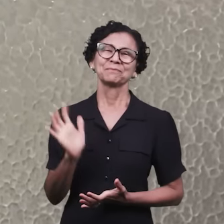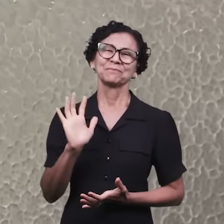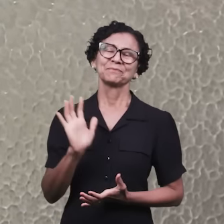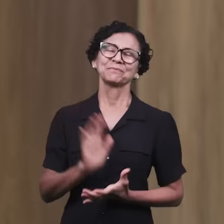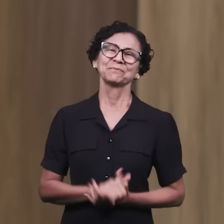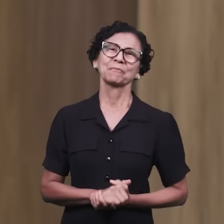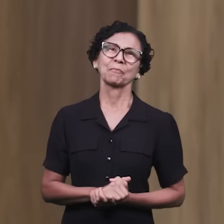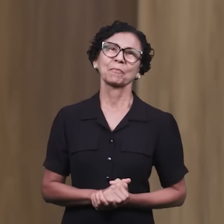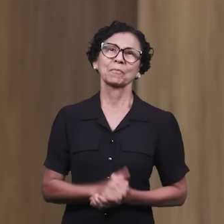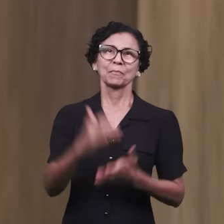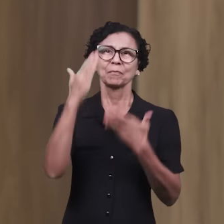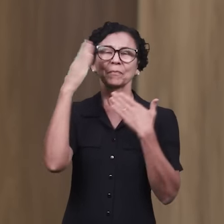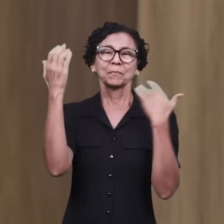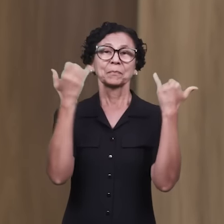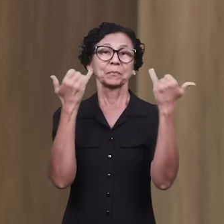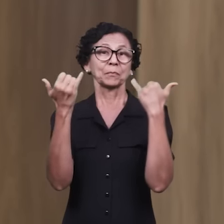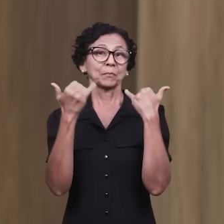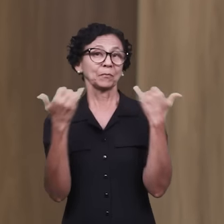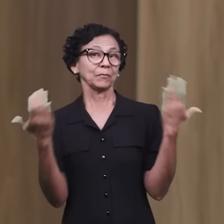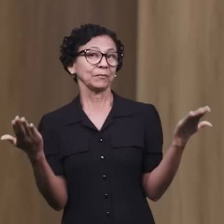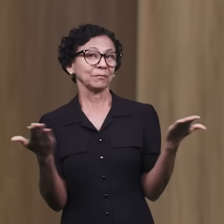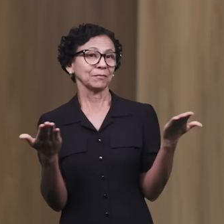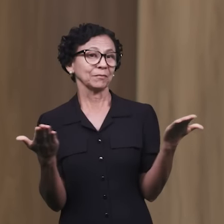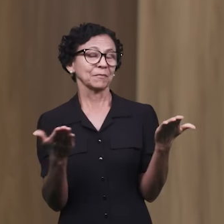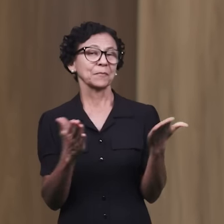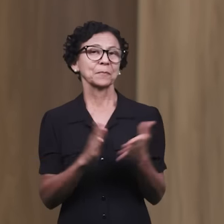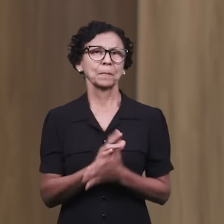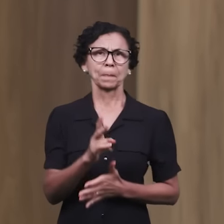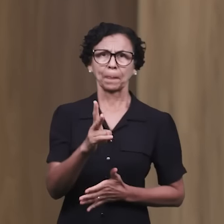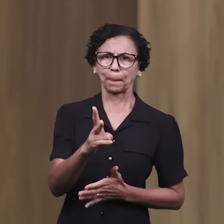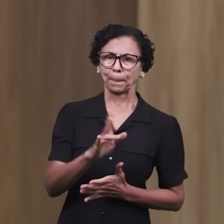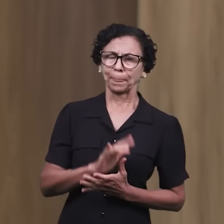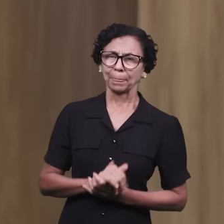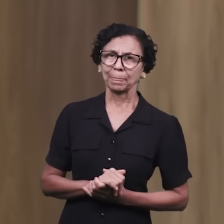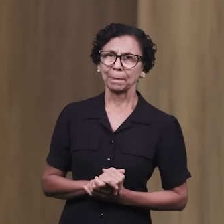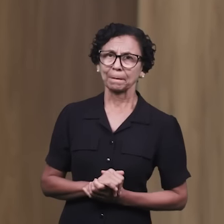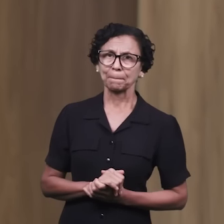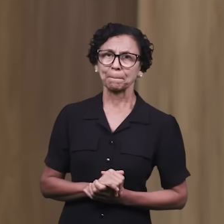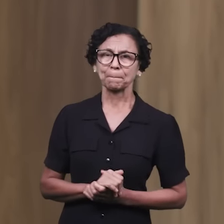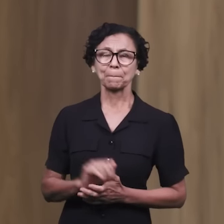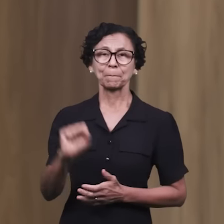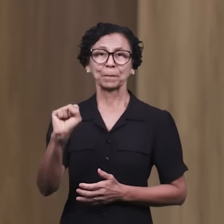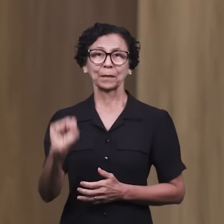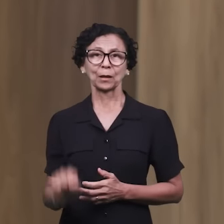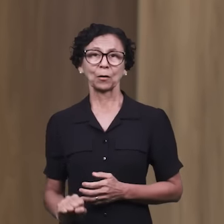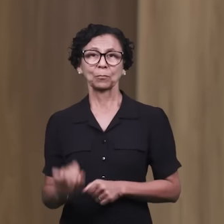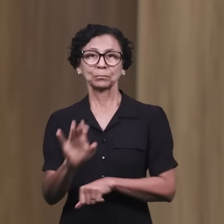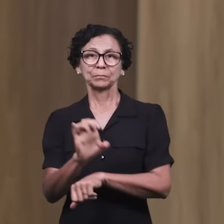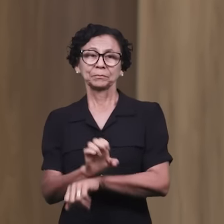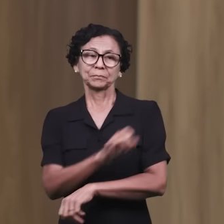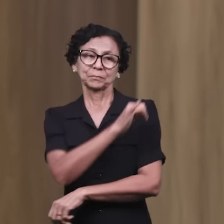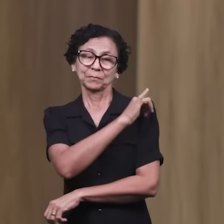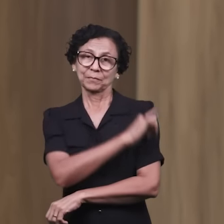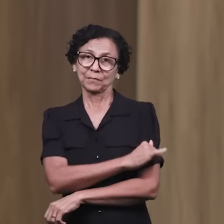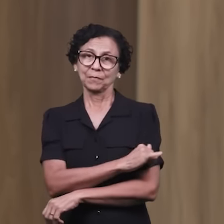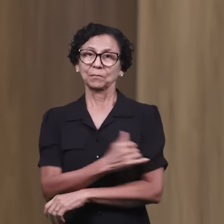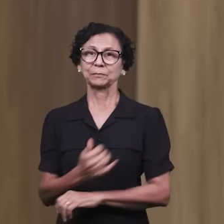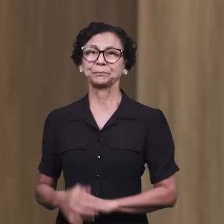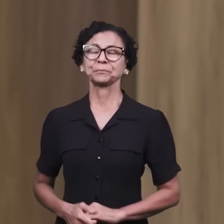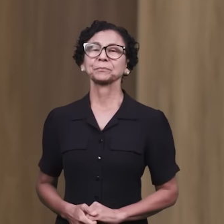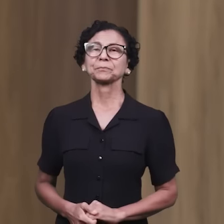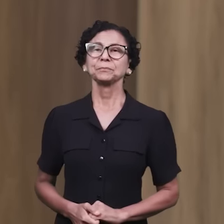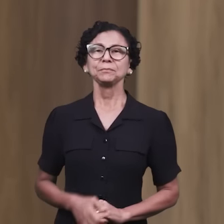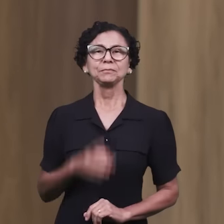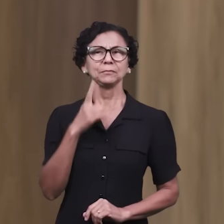Até semana que vem. Obrigado, Natália, pelas informações. E agora, a gente continua no Rio, mas agora na região sul fluminense, Barra Mansa, com o nosso